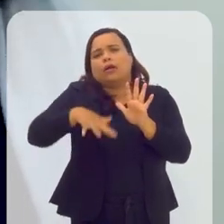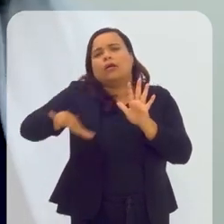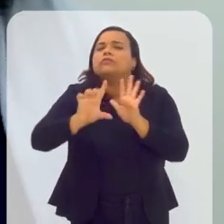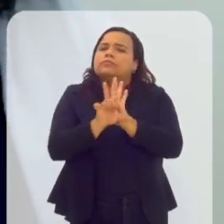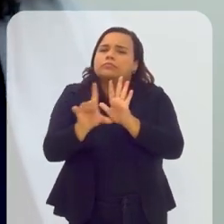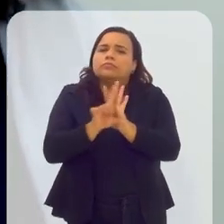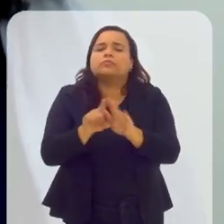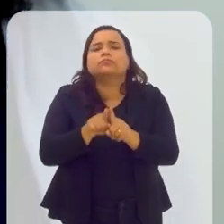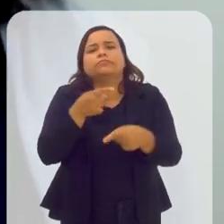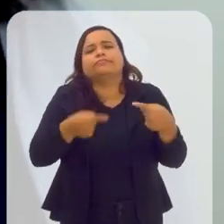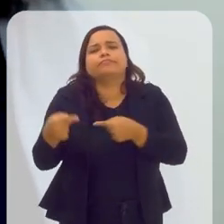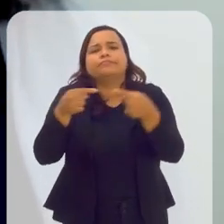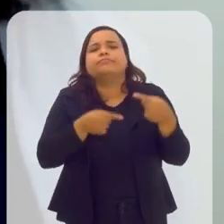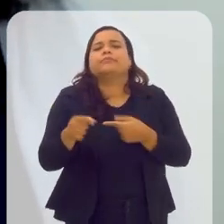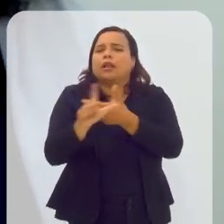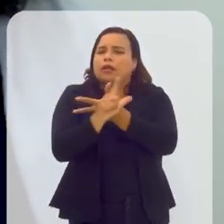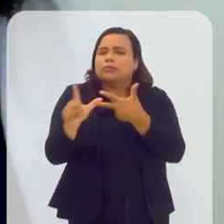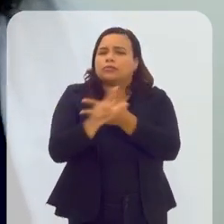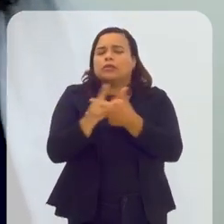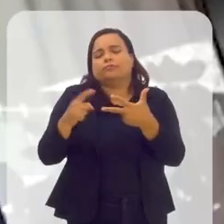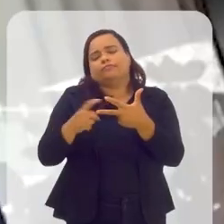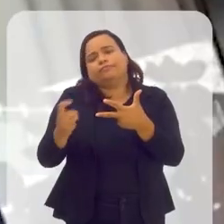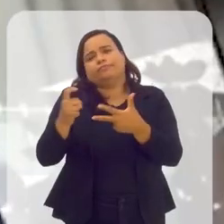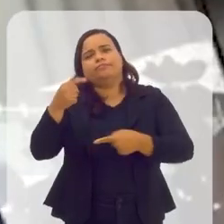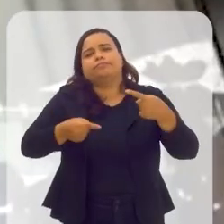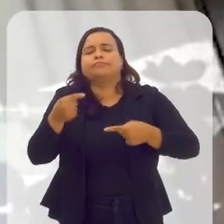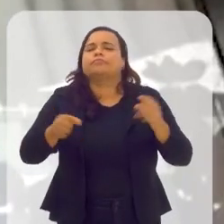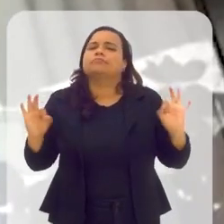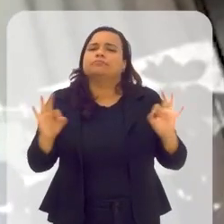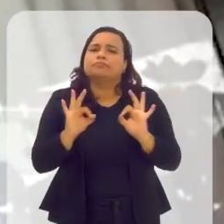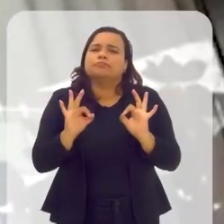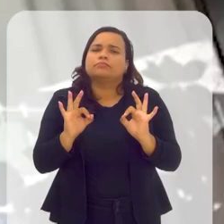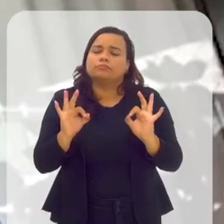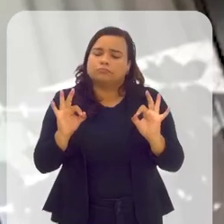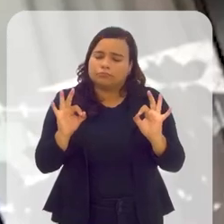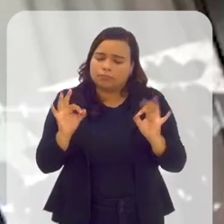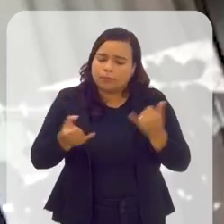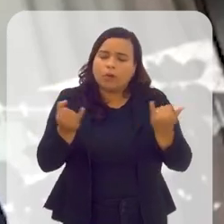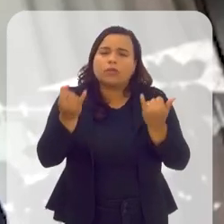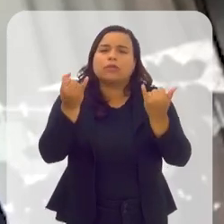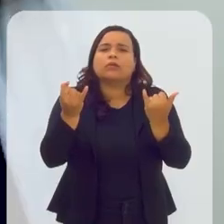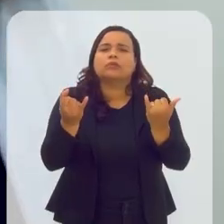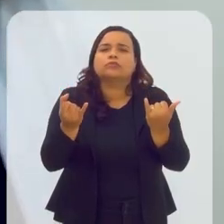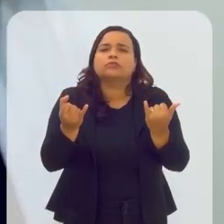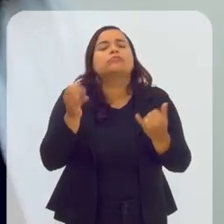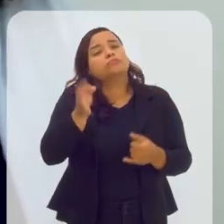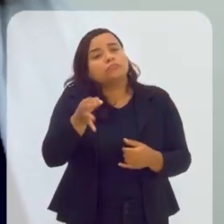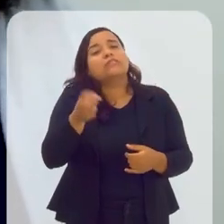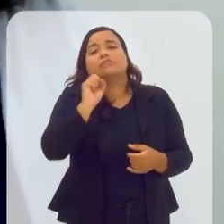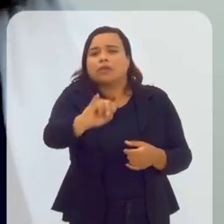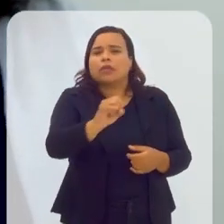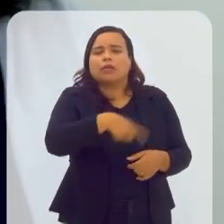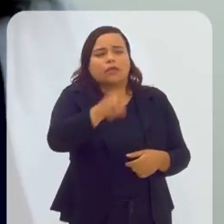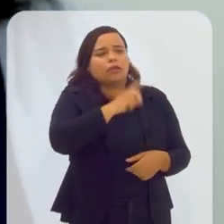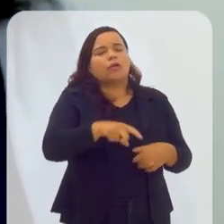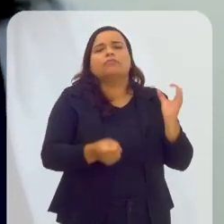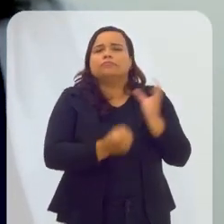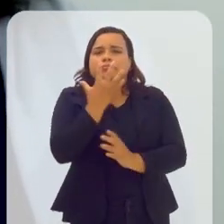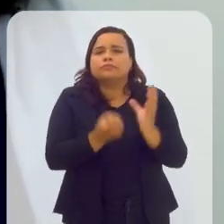legislativo na discussão sempre com o poder executivo. Olha, Jeeda, primeiro, se os nossos